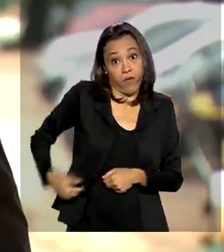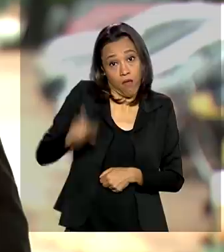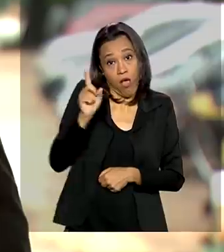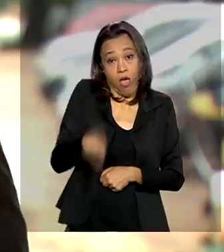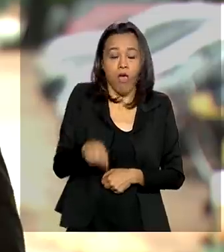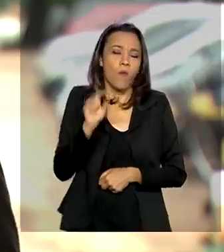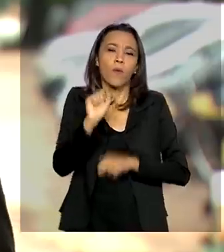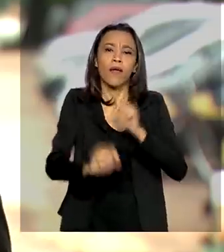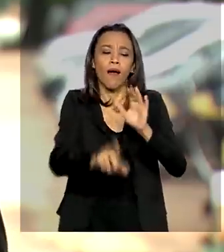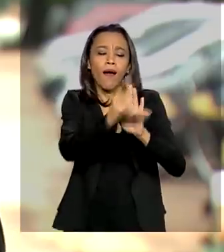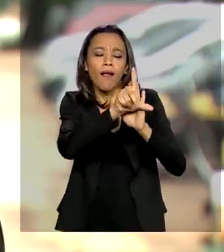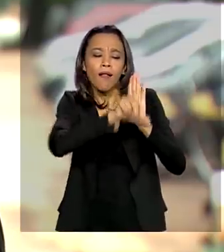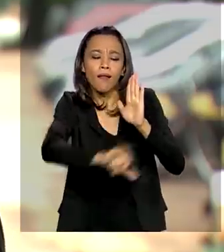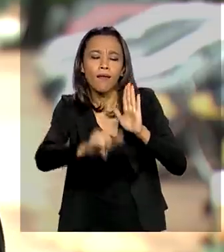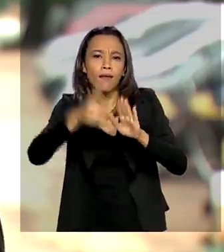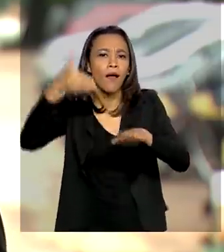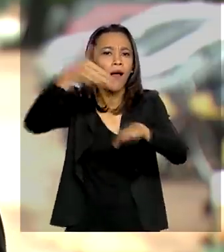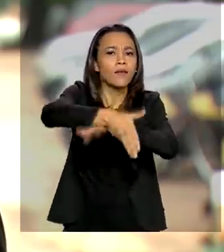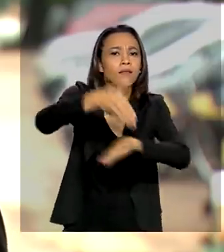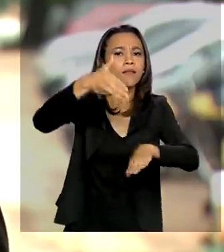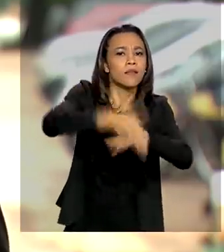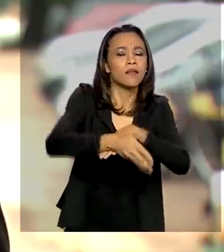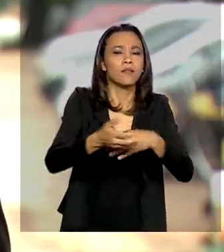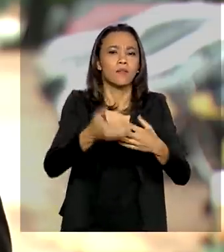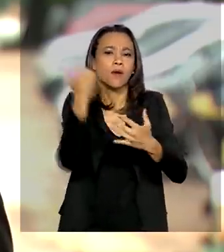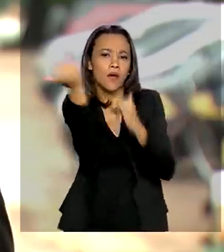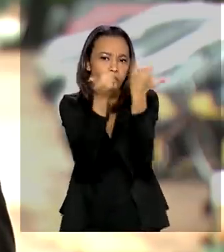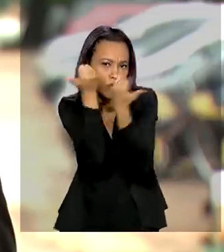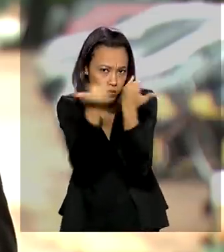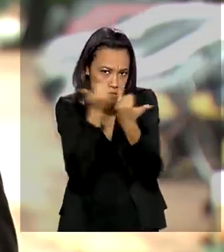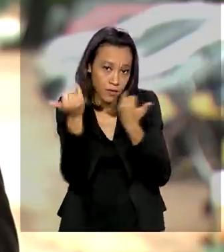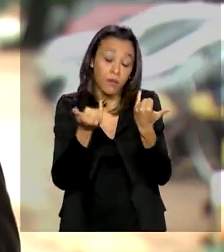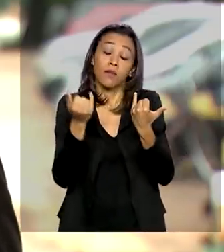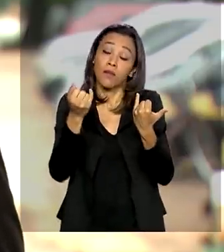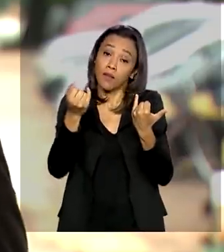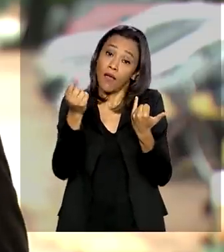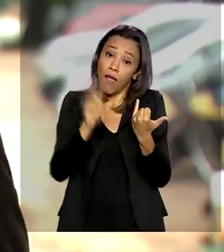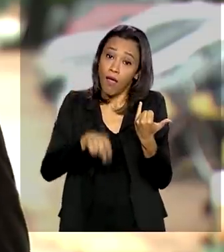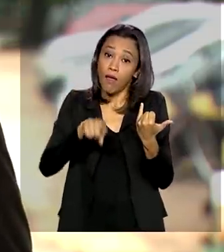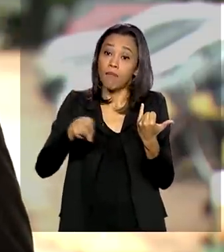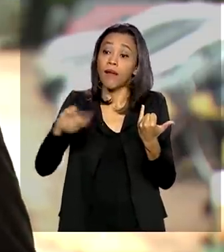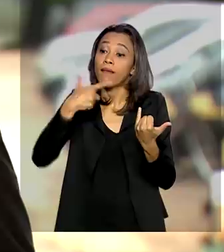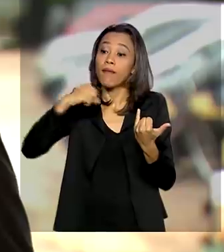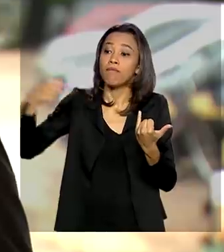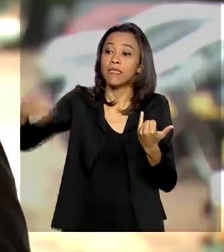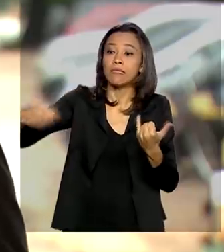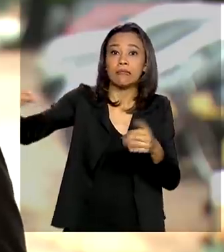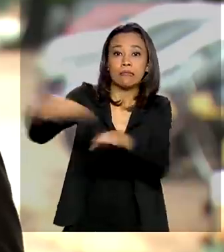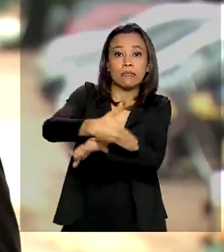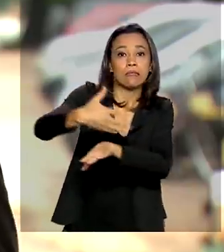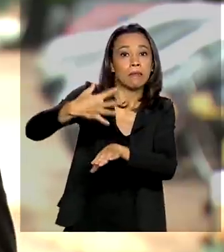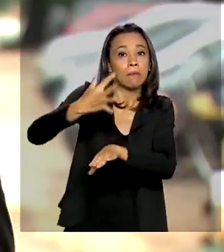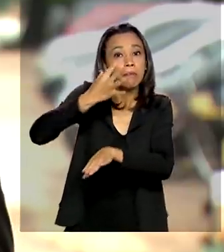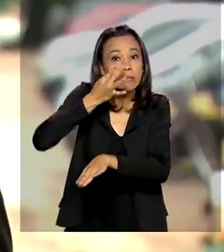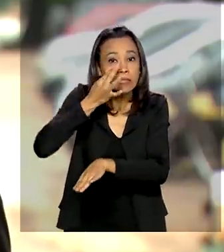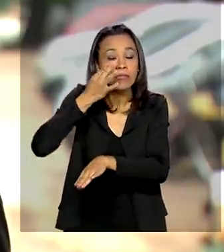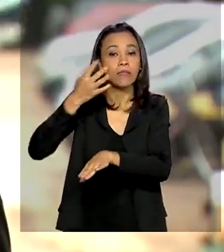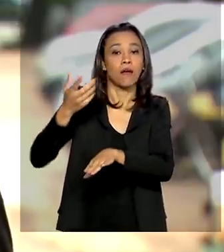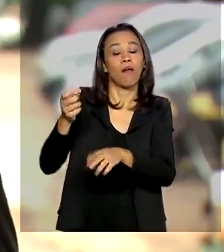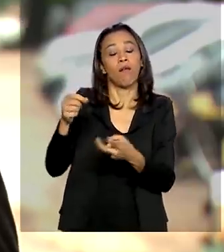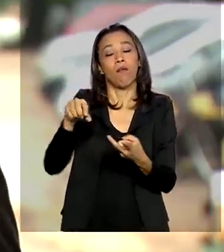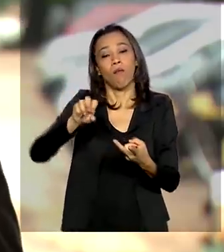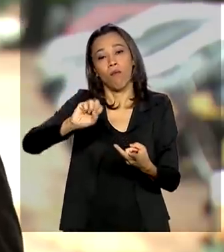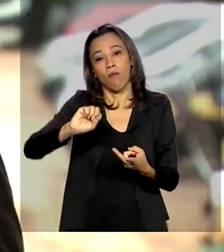de acesso à informação. A medida vale para demandas que precisam de acesso presencial de agentes públicos